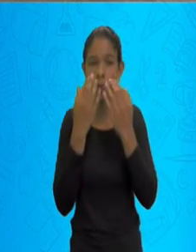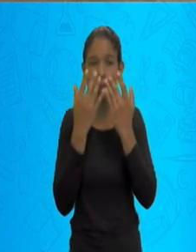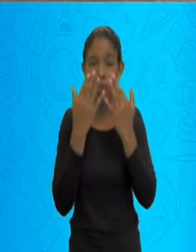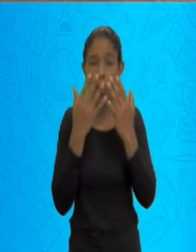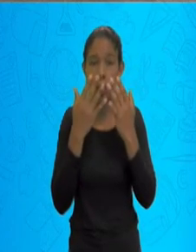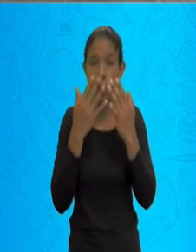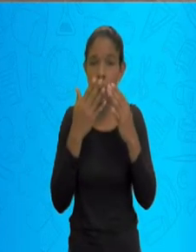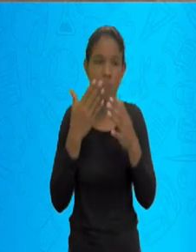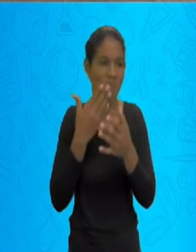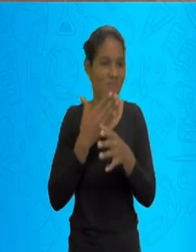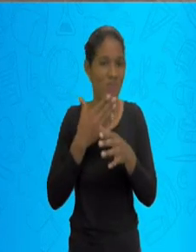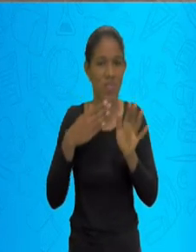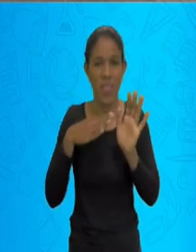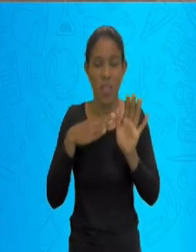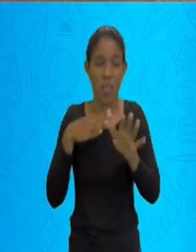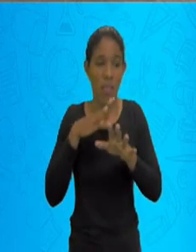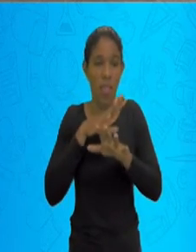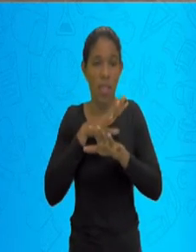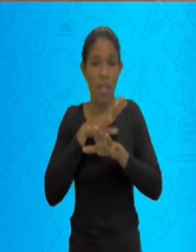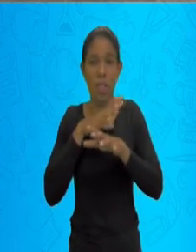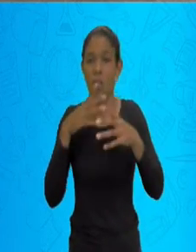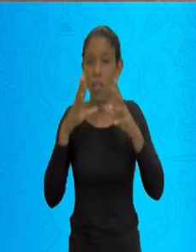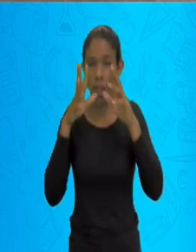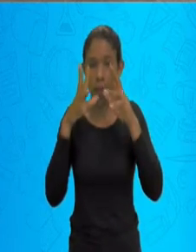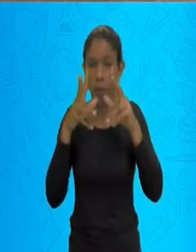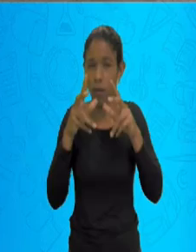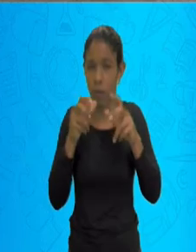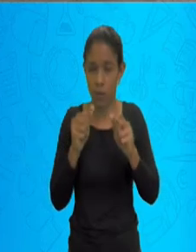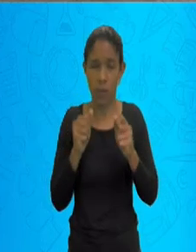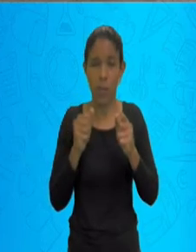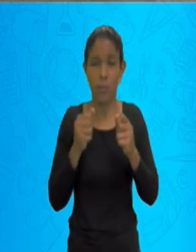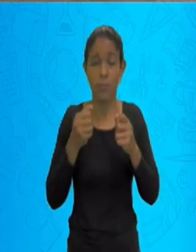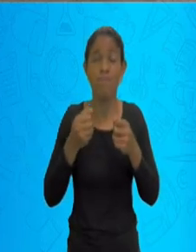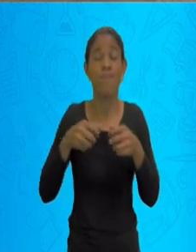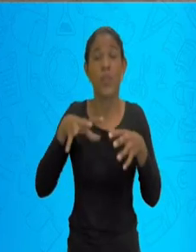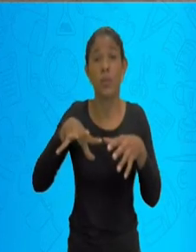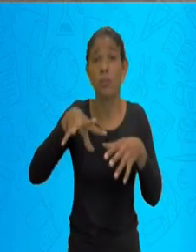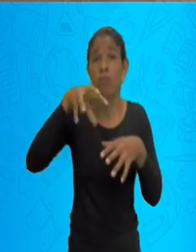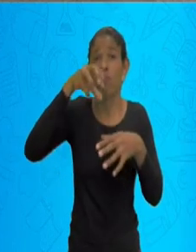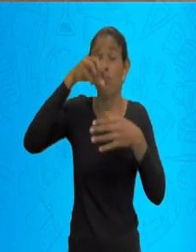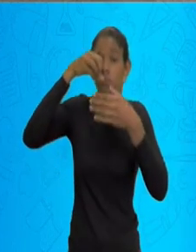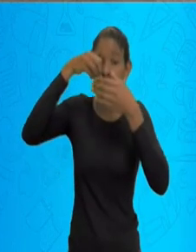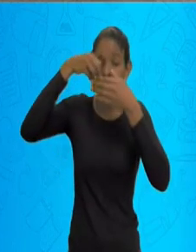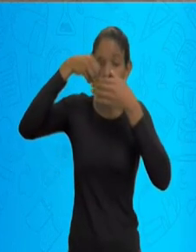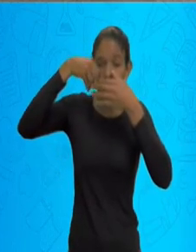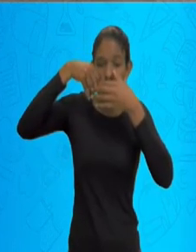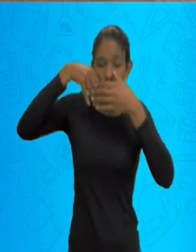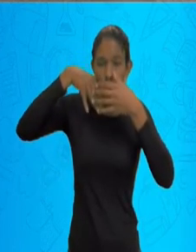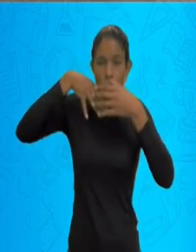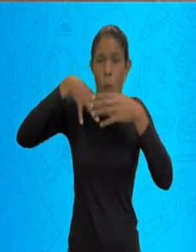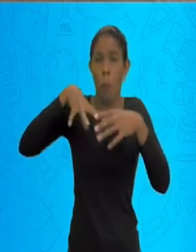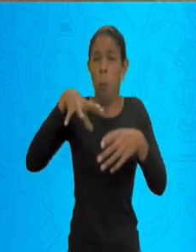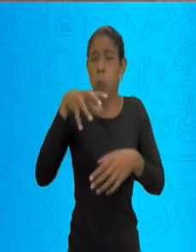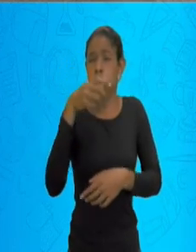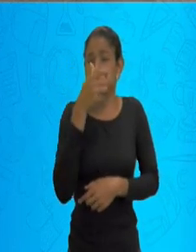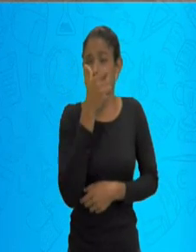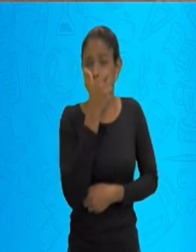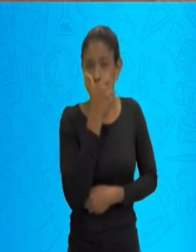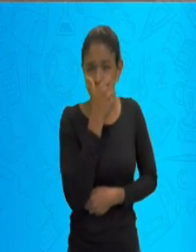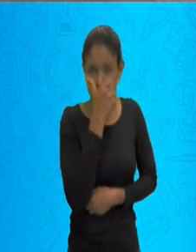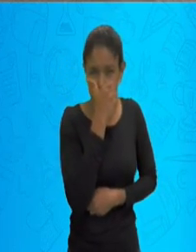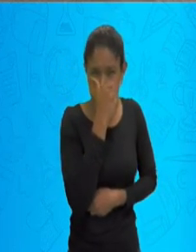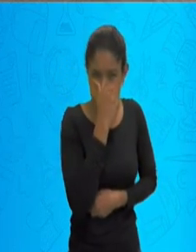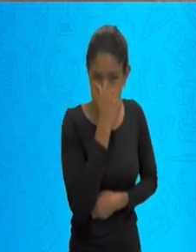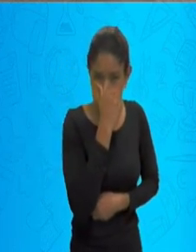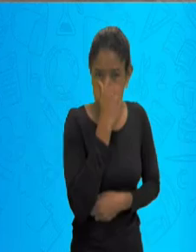houve ali, então, um processo de coisas que não tinham necessidade. Aumenta essa pressão, e aí eu faço